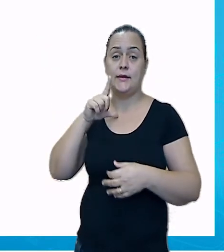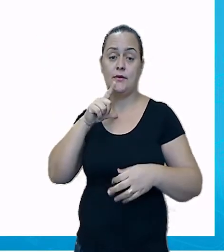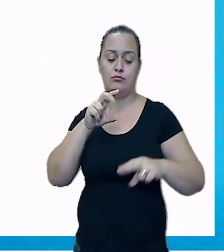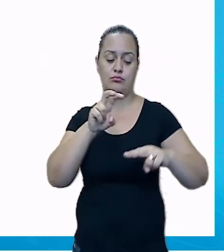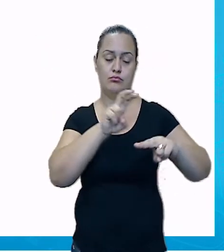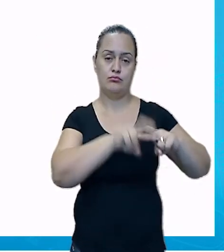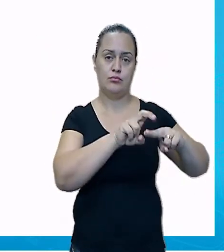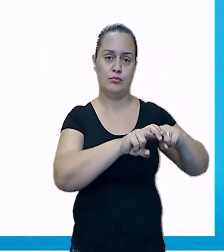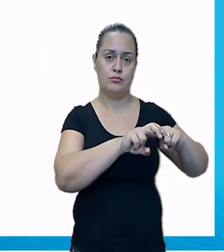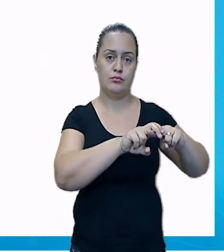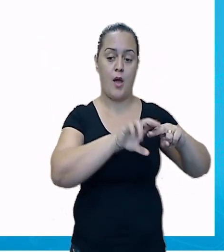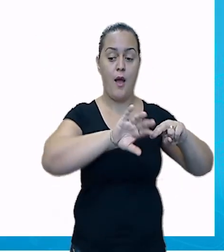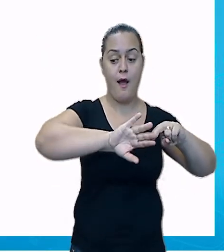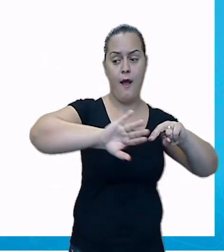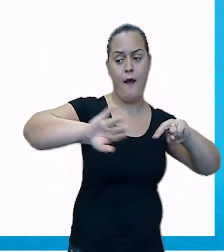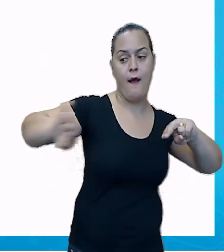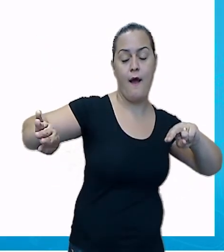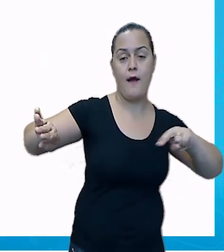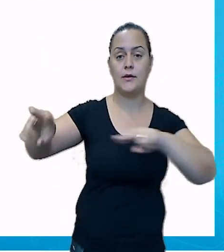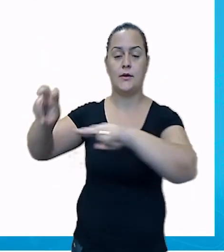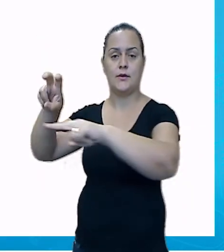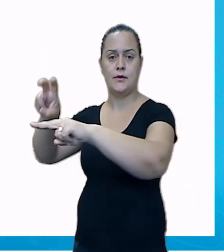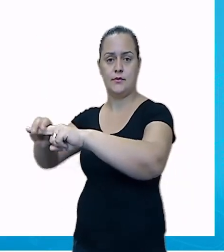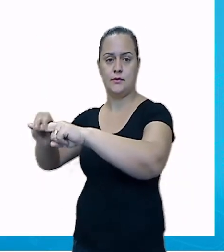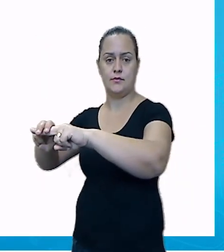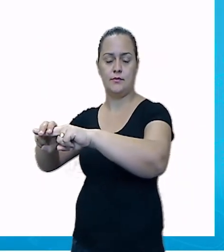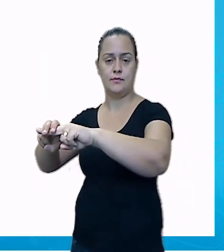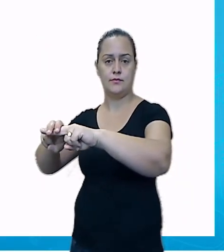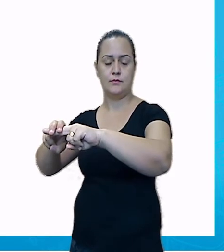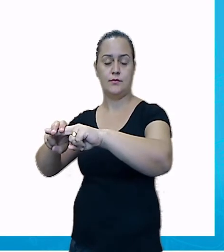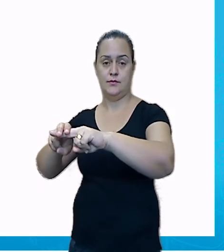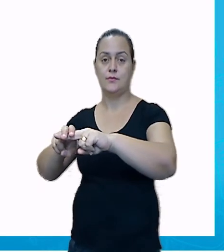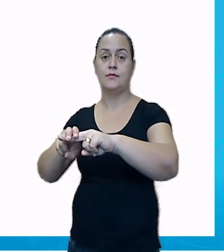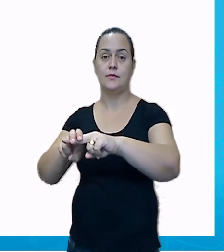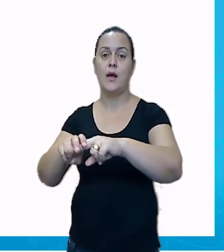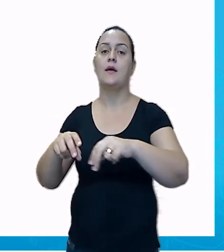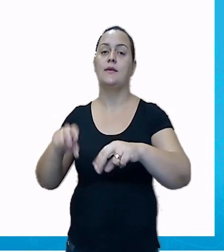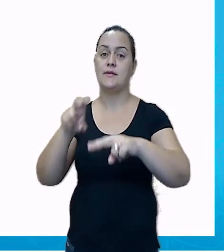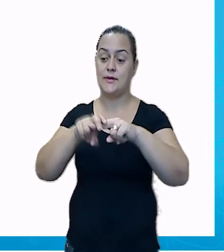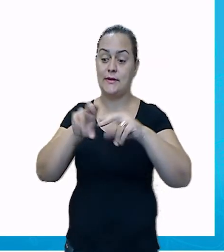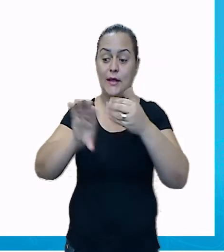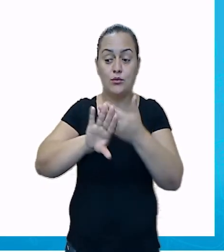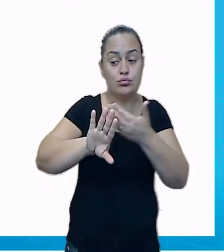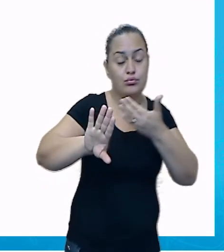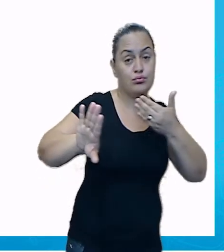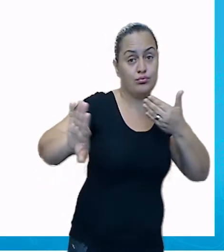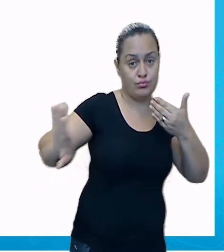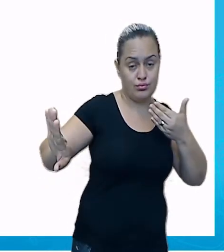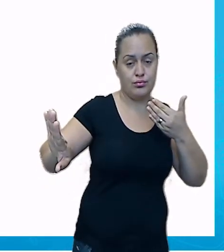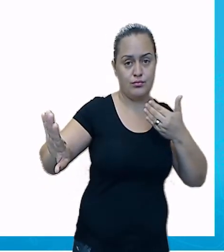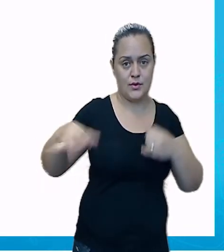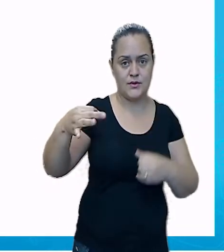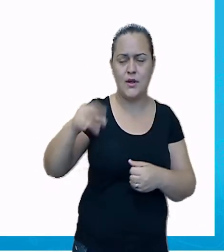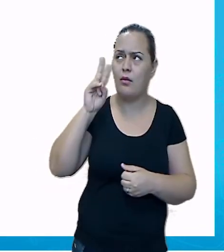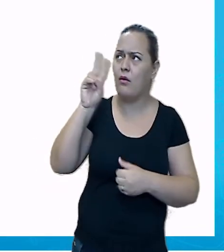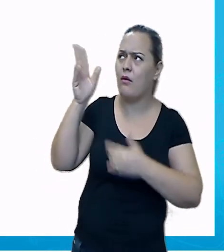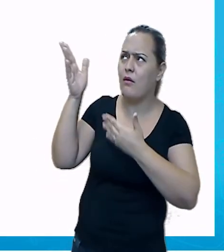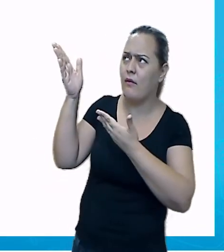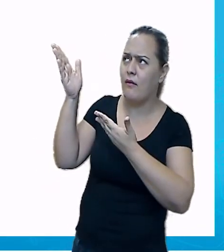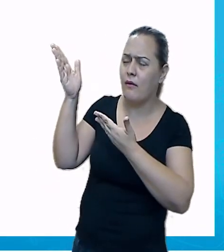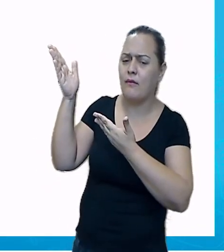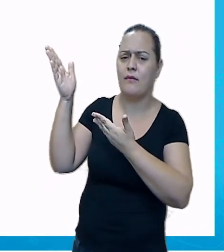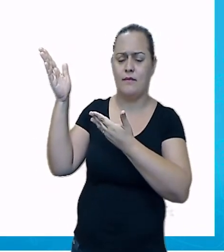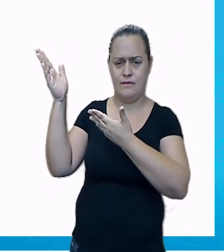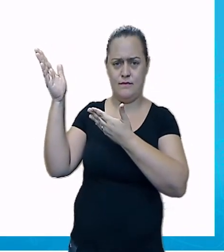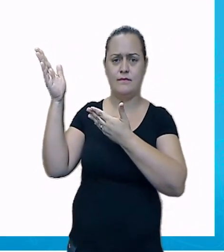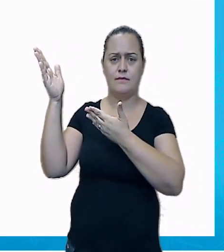do lado não tem ninguém, do outro lado também não. Mesma coisa aqui, está vendo? Tendo um distanciamento de um metro